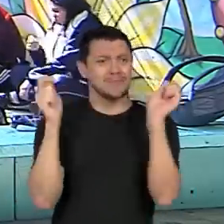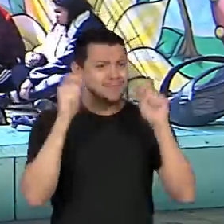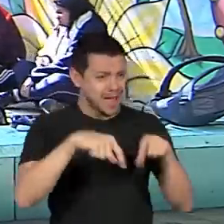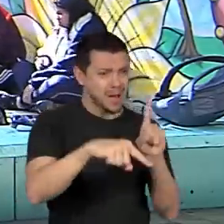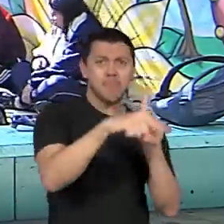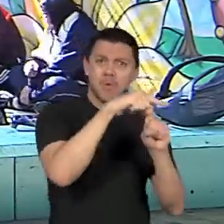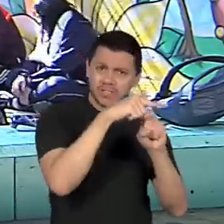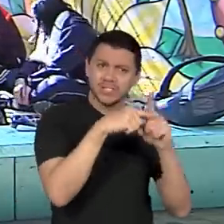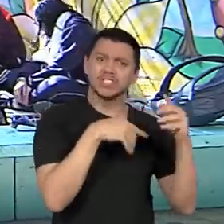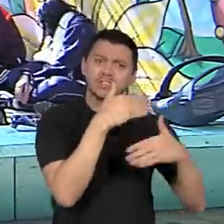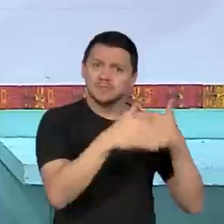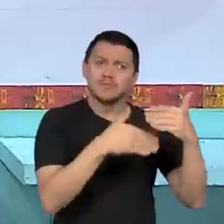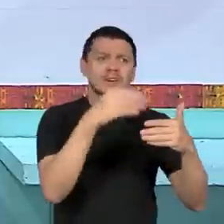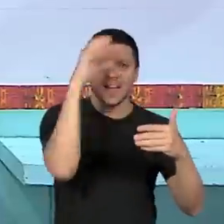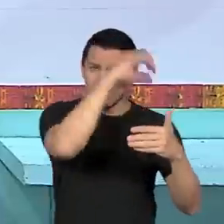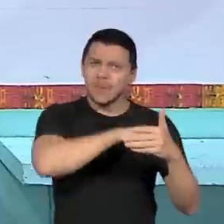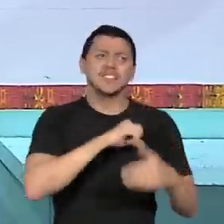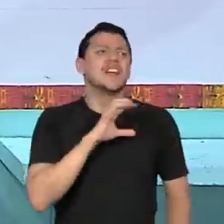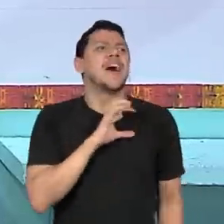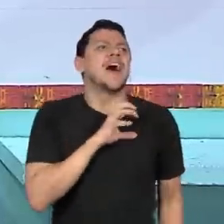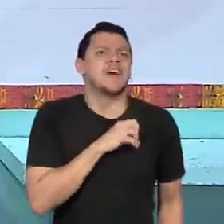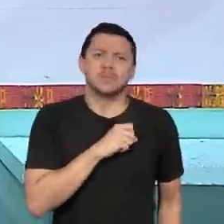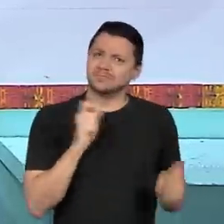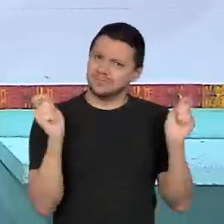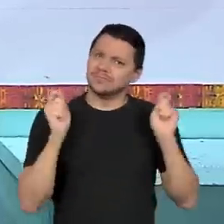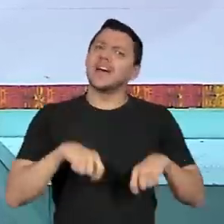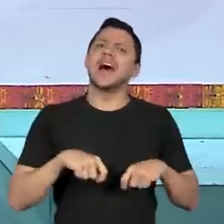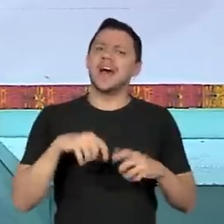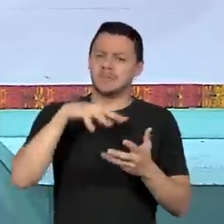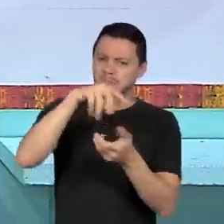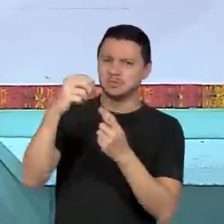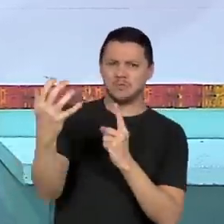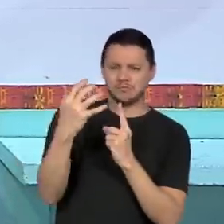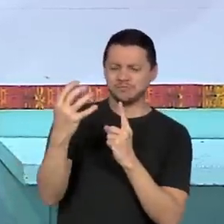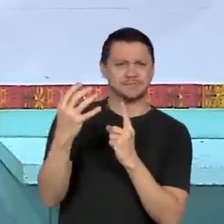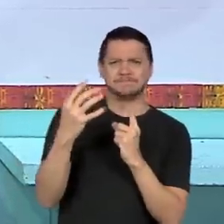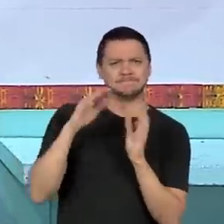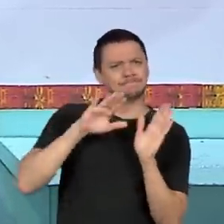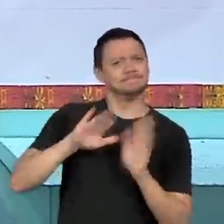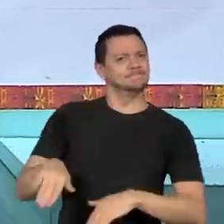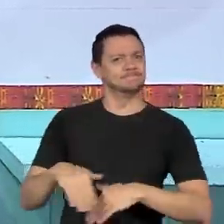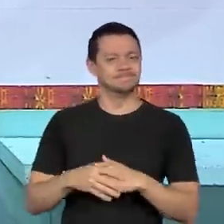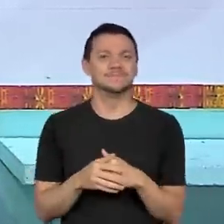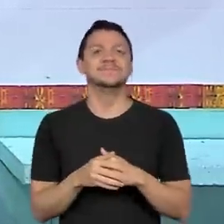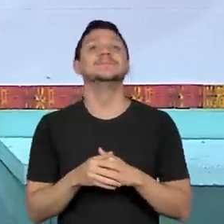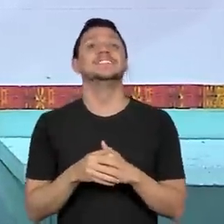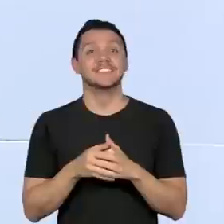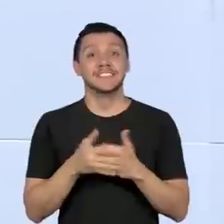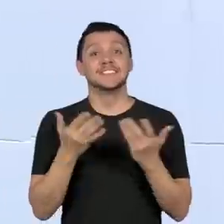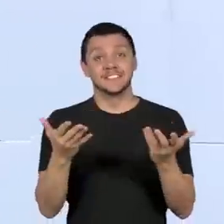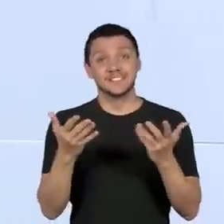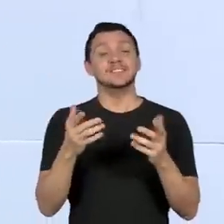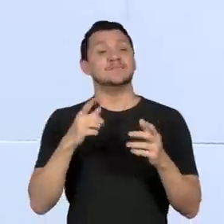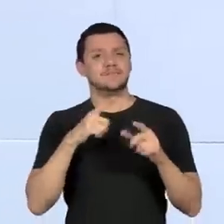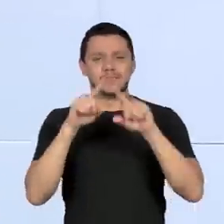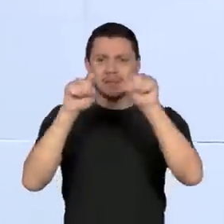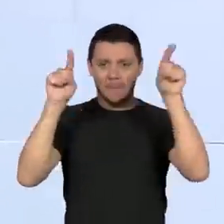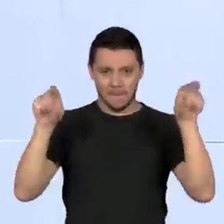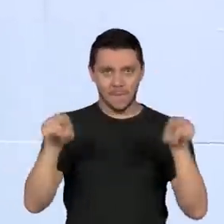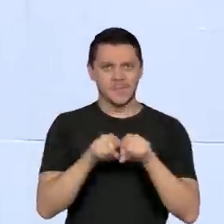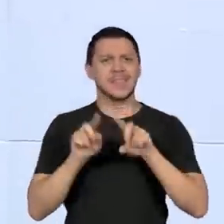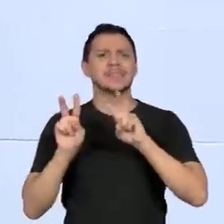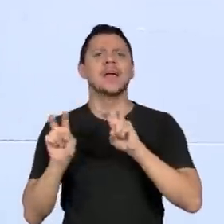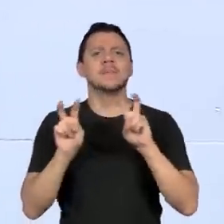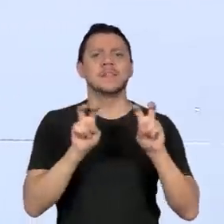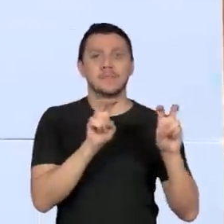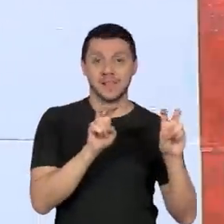ensiná-los a amar também. Uma das grandes referências do projeto é o painel temático instalado no pátio